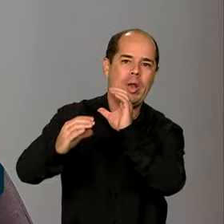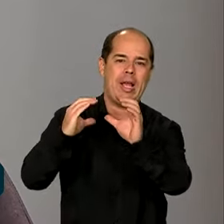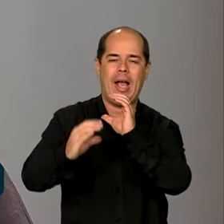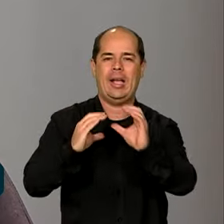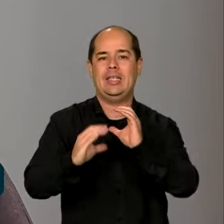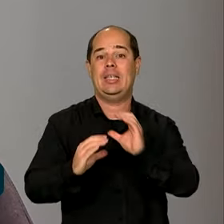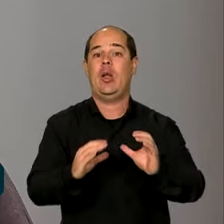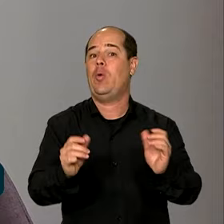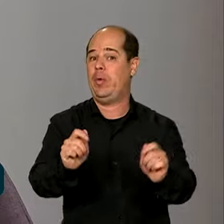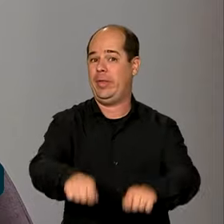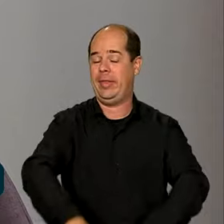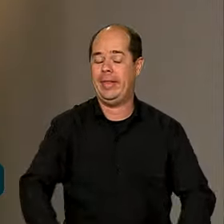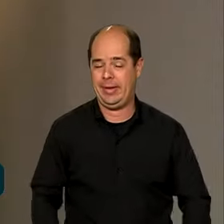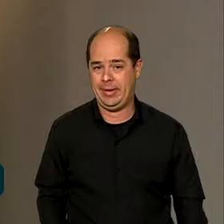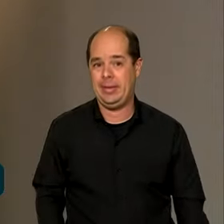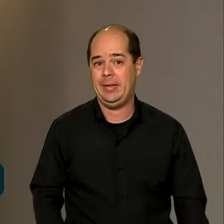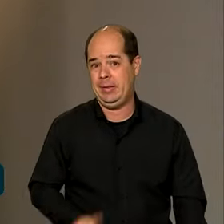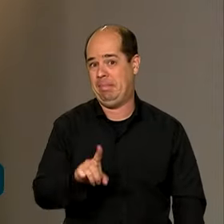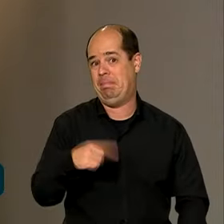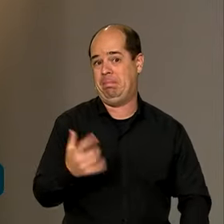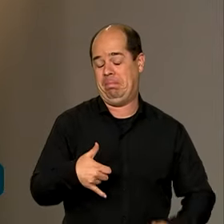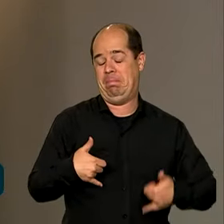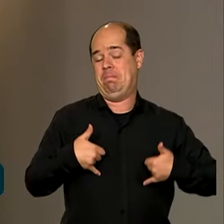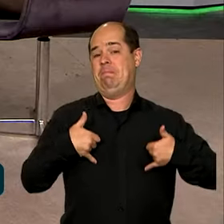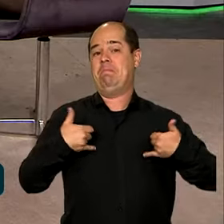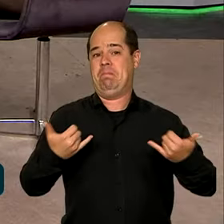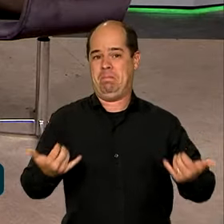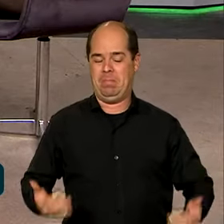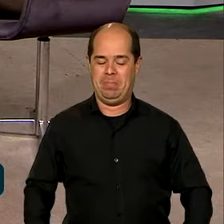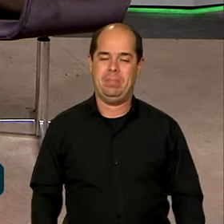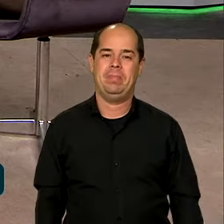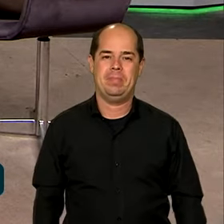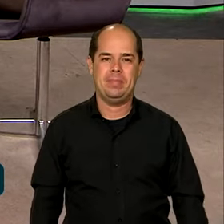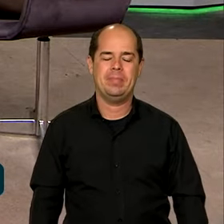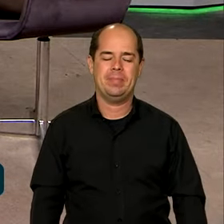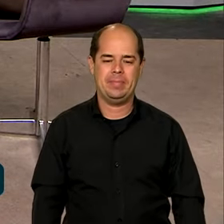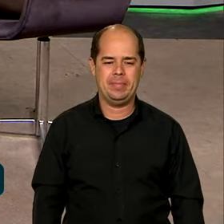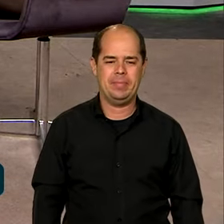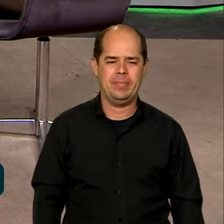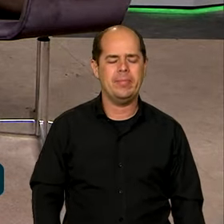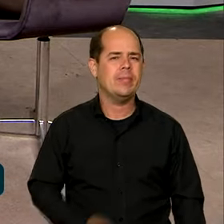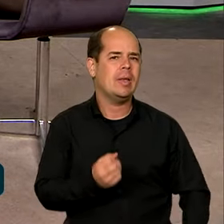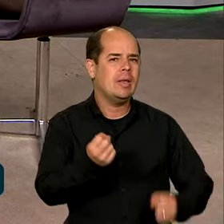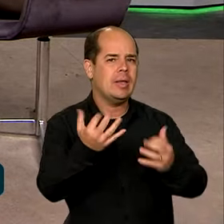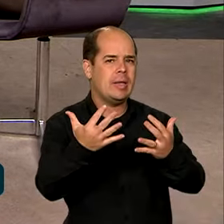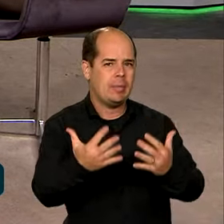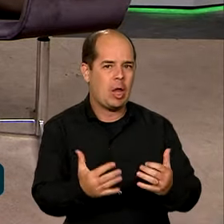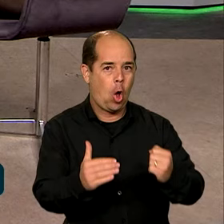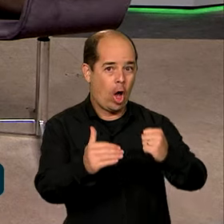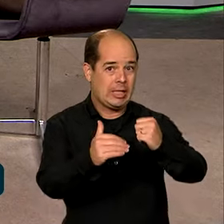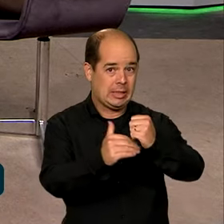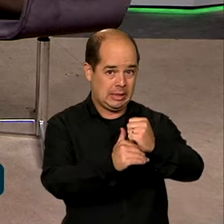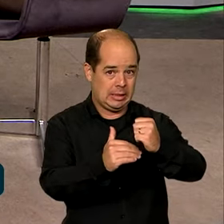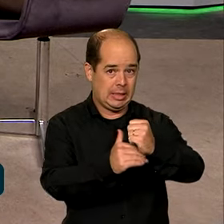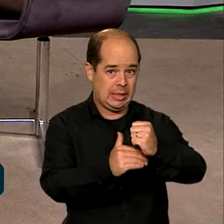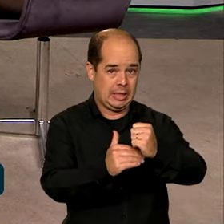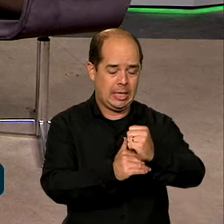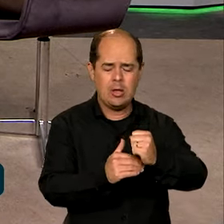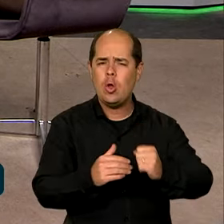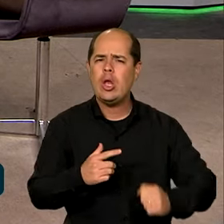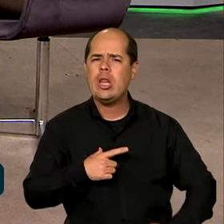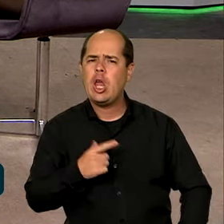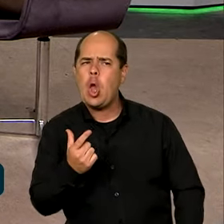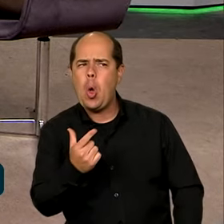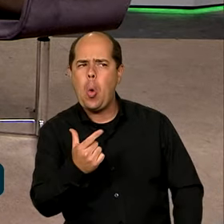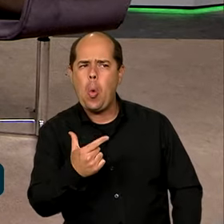serviço também. Motivo de orgulho para a Telebrás. É verdade. O senhor já comentou aqui sobre a criptografia. Tem mais algum procedimento que